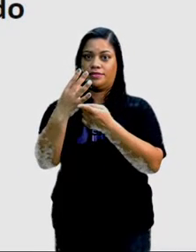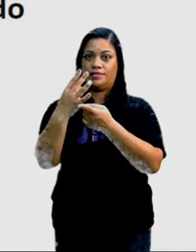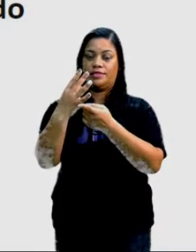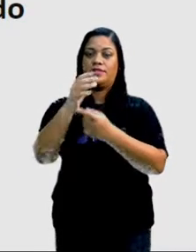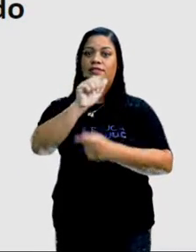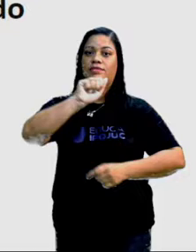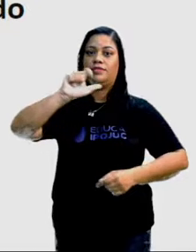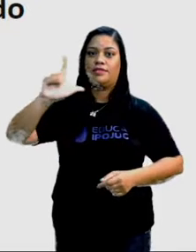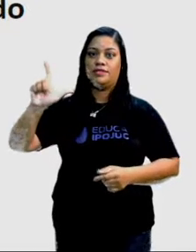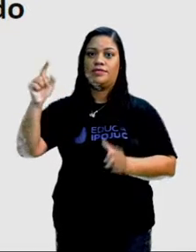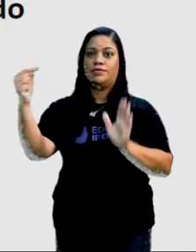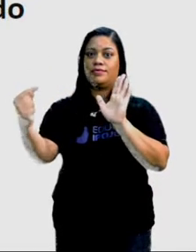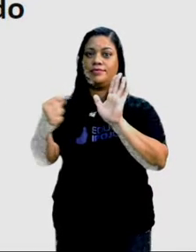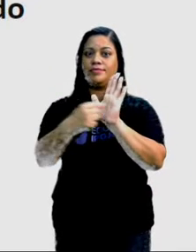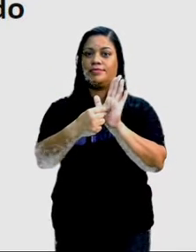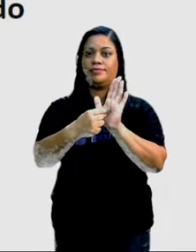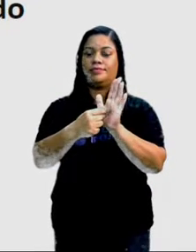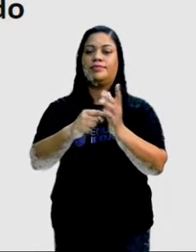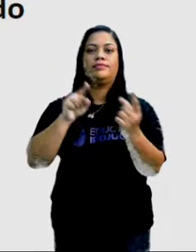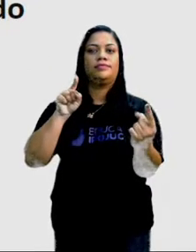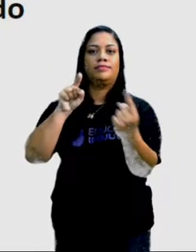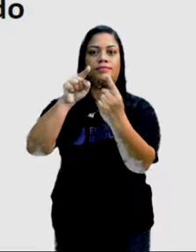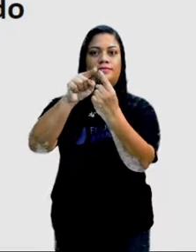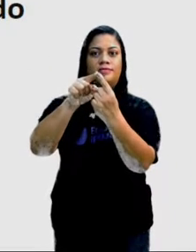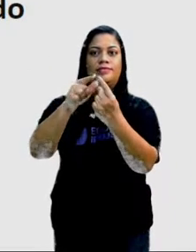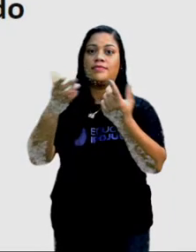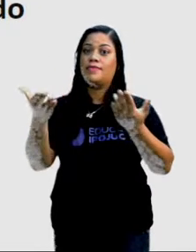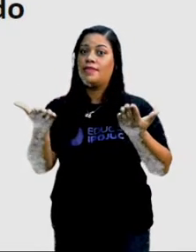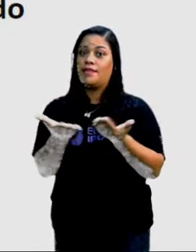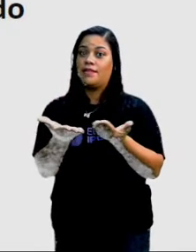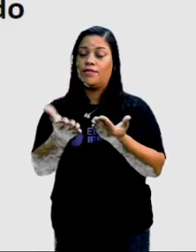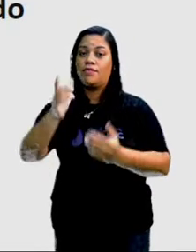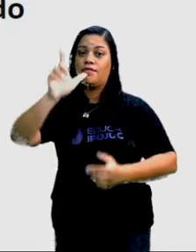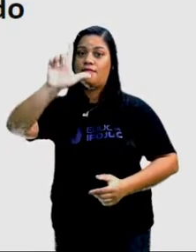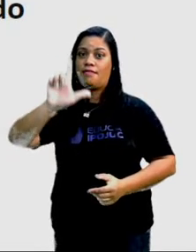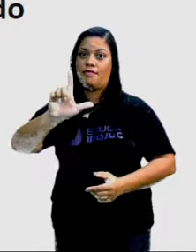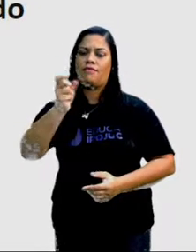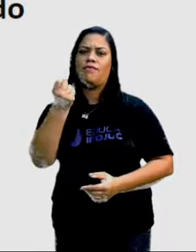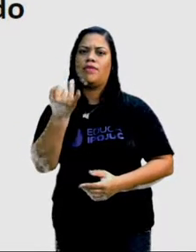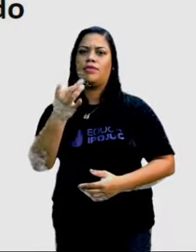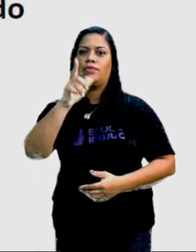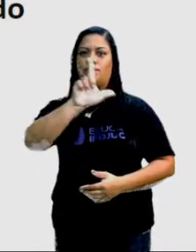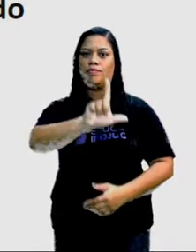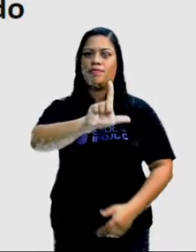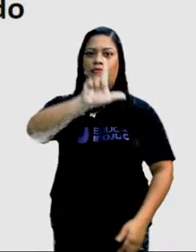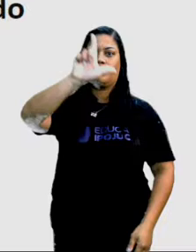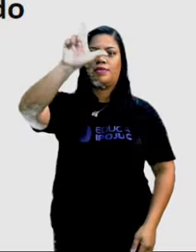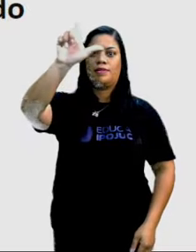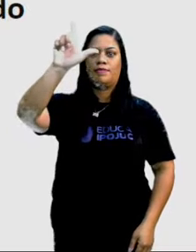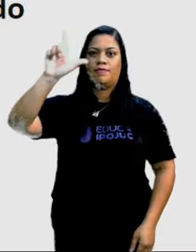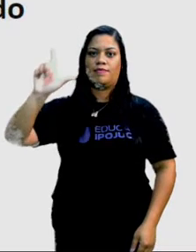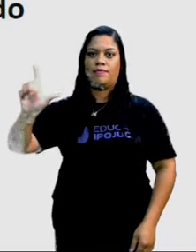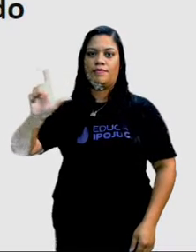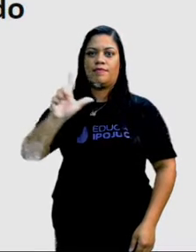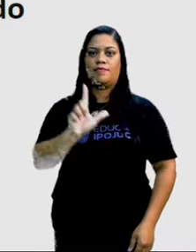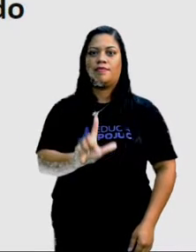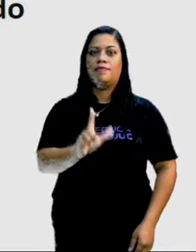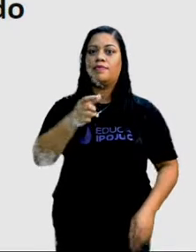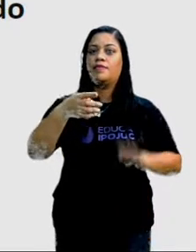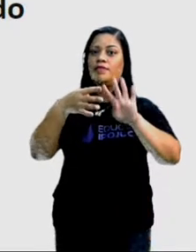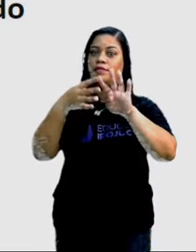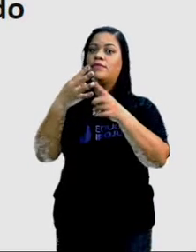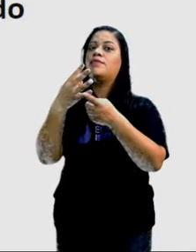azuis, as bolinhas são as vértices. Aí, agora, vamos para os lados. Temos um lado, dois, três,